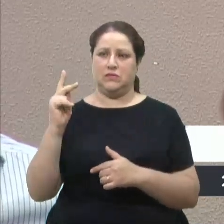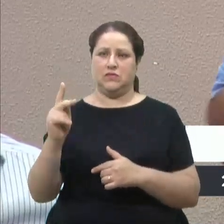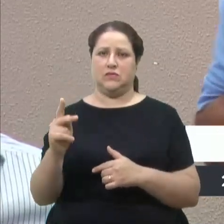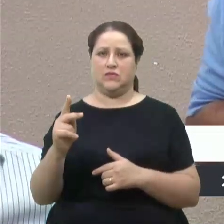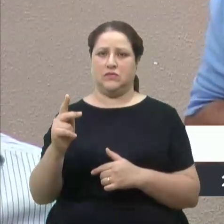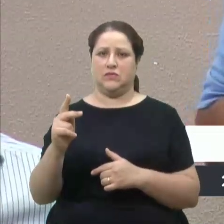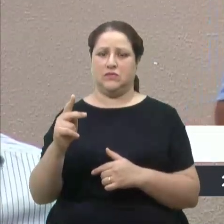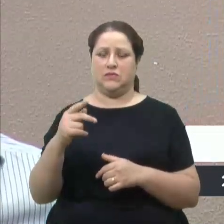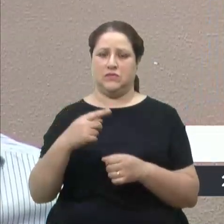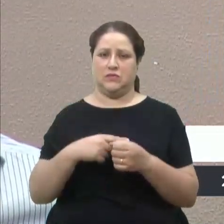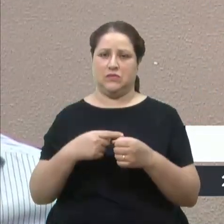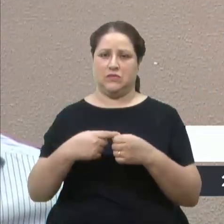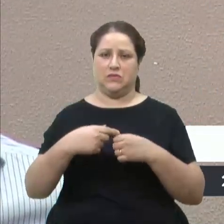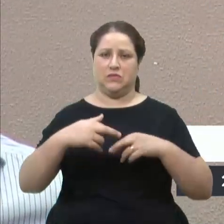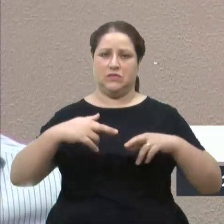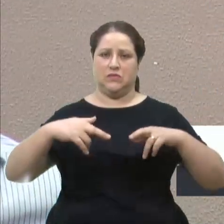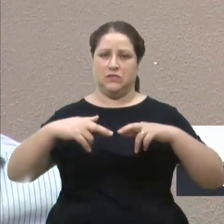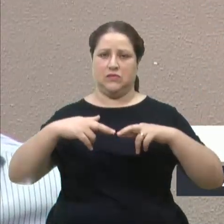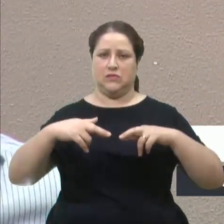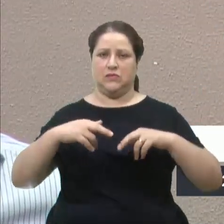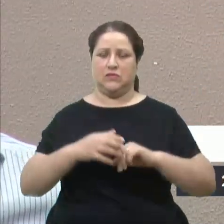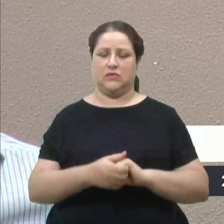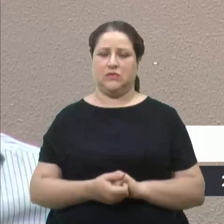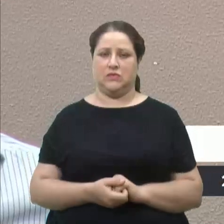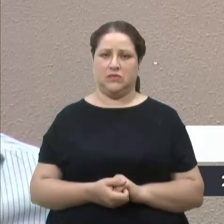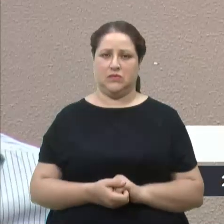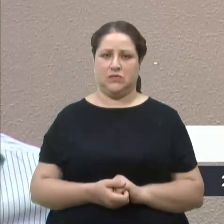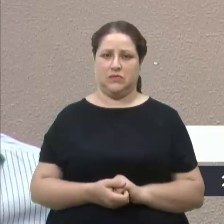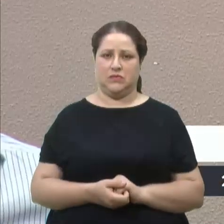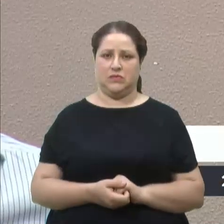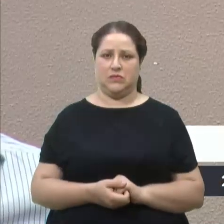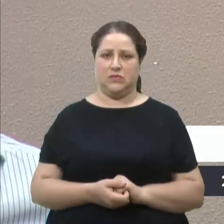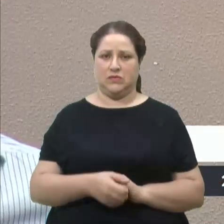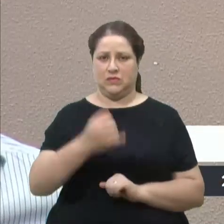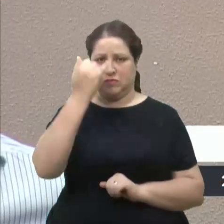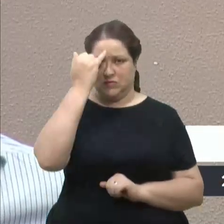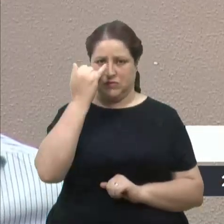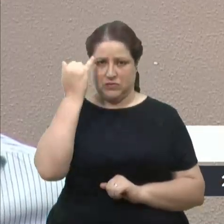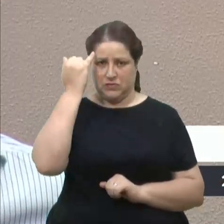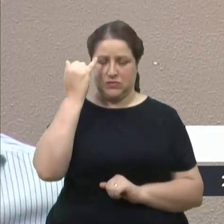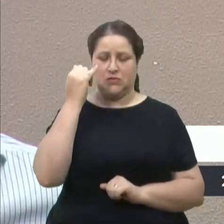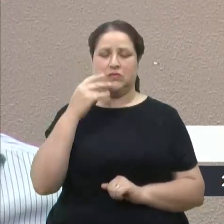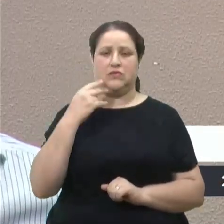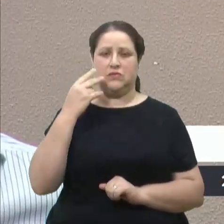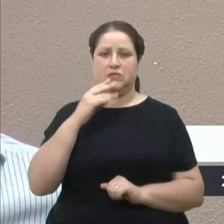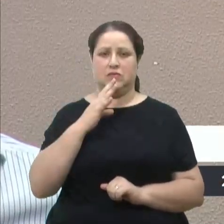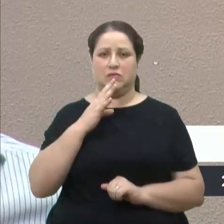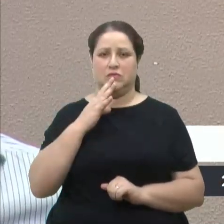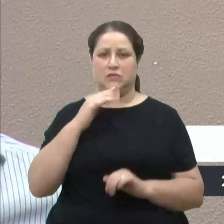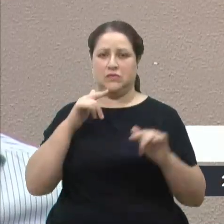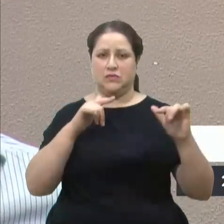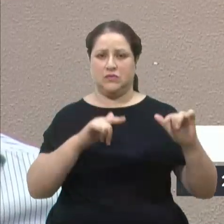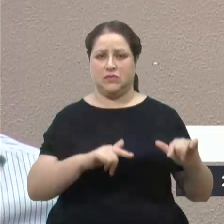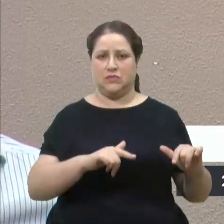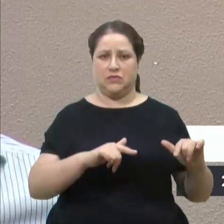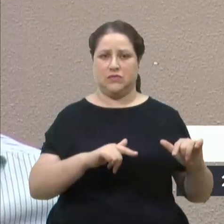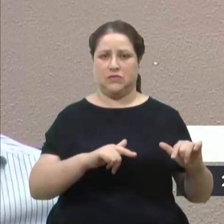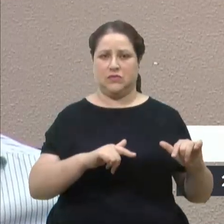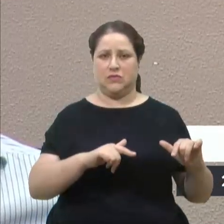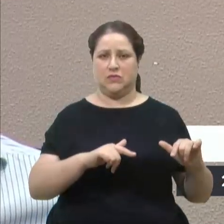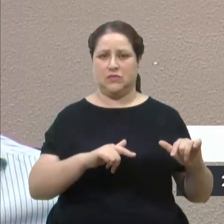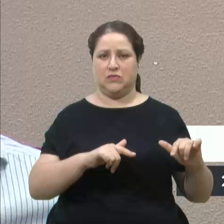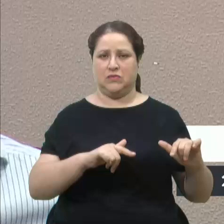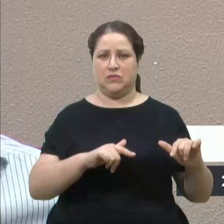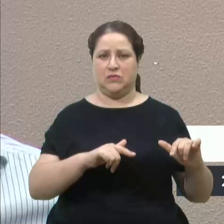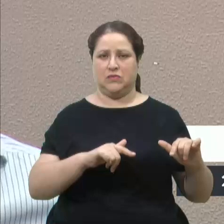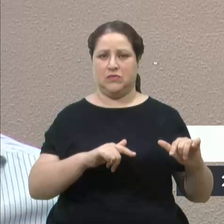da nossa região. O vereador D'Ambrosio, que conhece muito bem a sede campestre, o vereador D'Ambrosio, todo aquele espaço lá na frente,